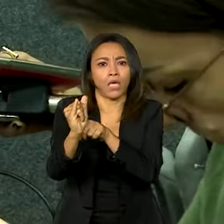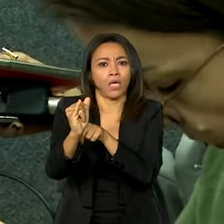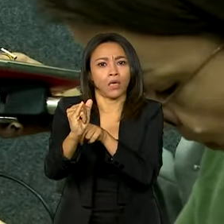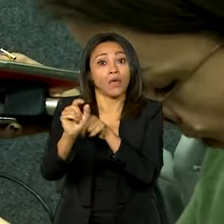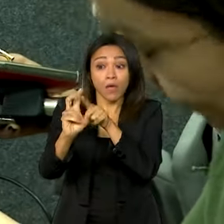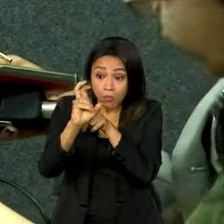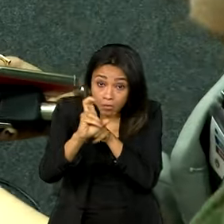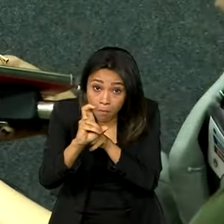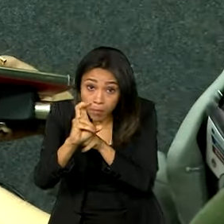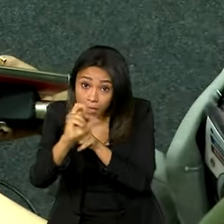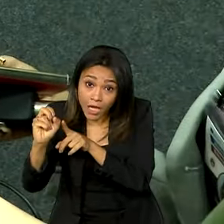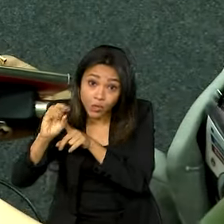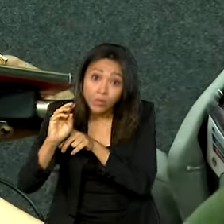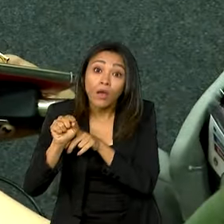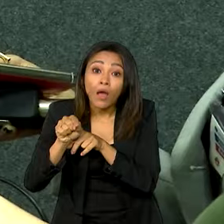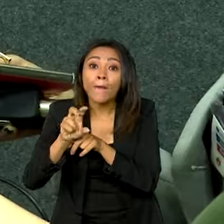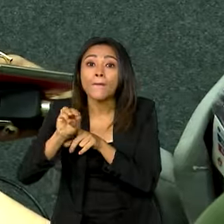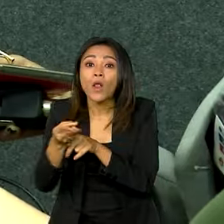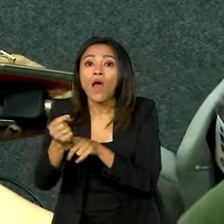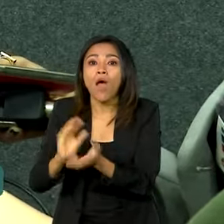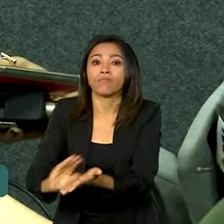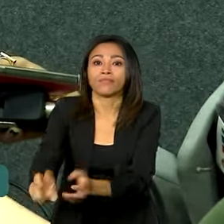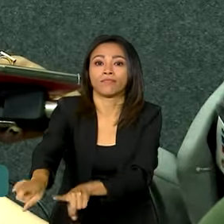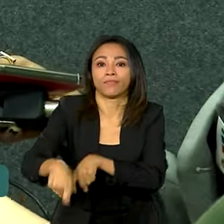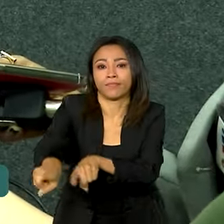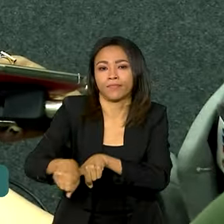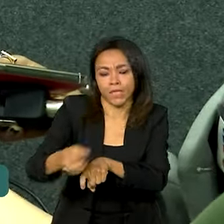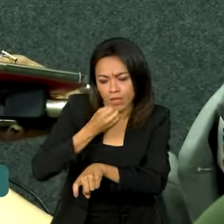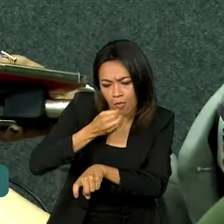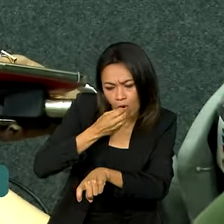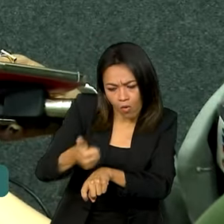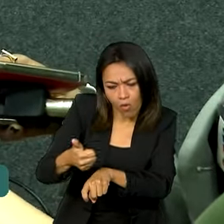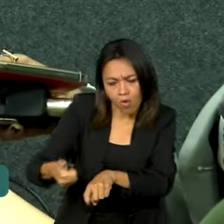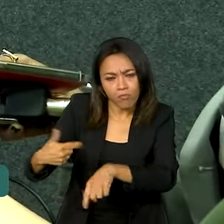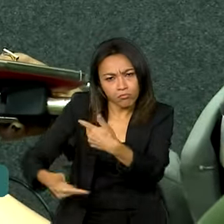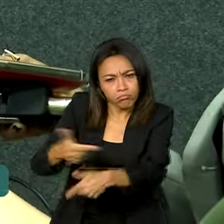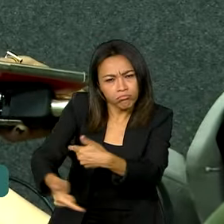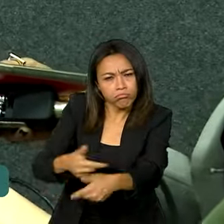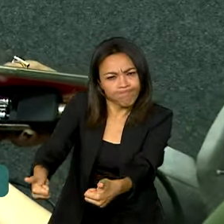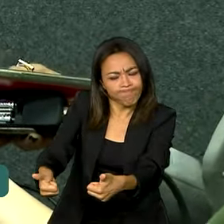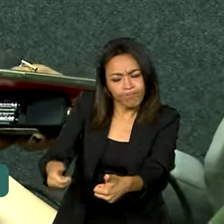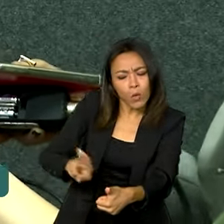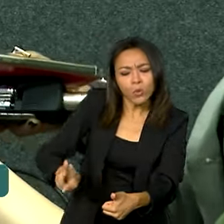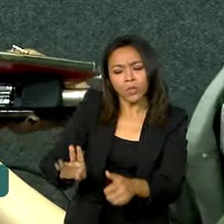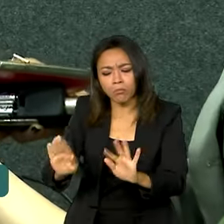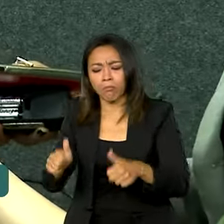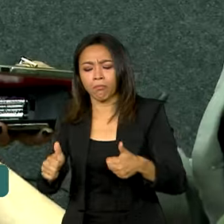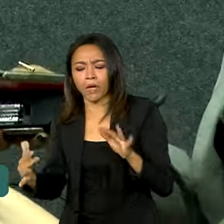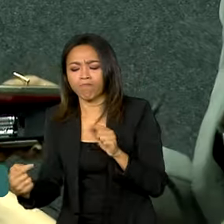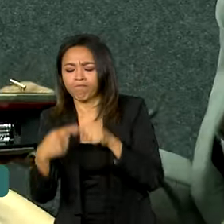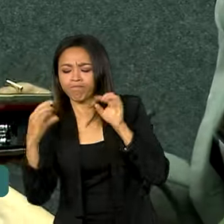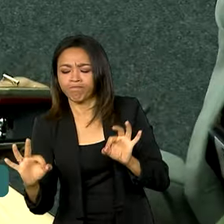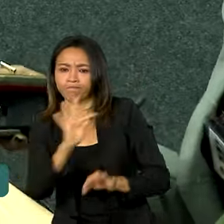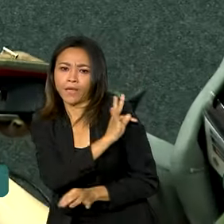só para a agricultura familiar. Como é que esse agricultor está produzindo? Se ele tem uma boa prática? Se ele está empregando boas técnicas? Enfim, isso aí a gente